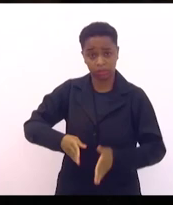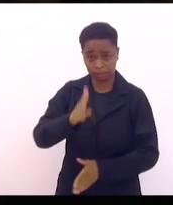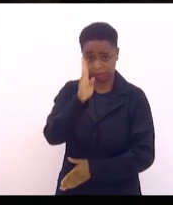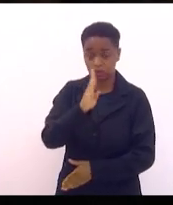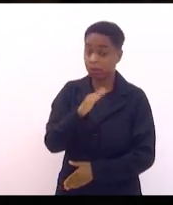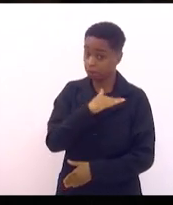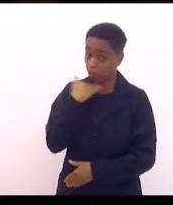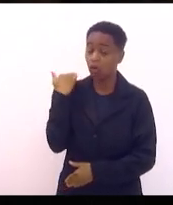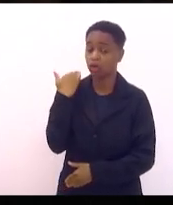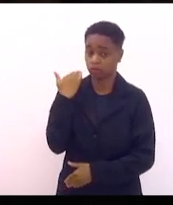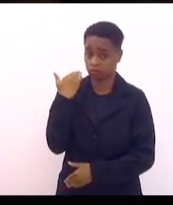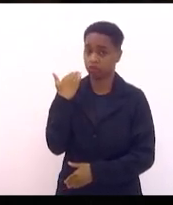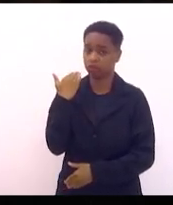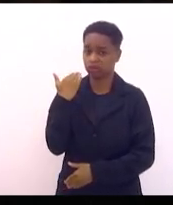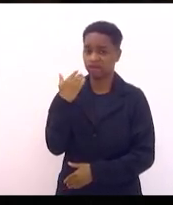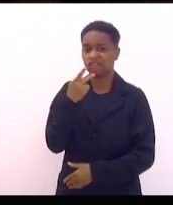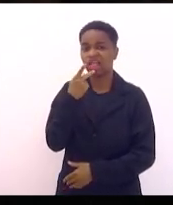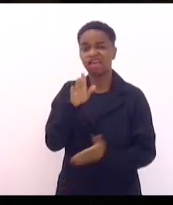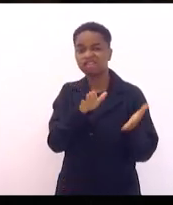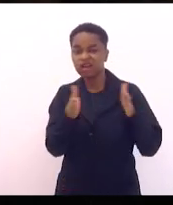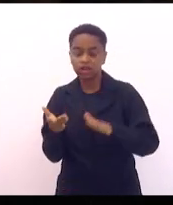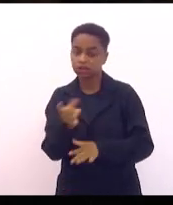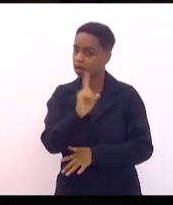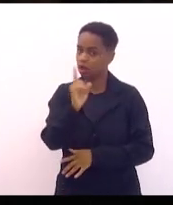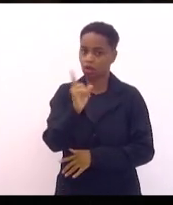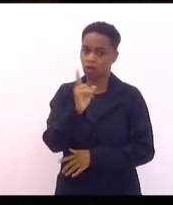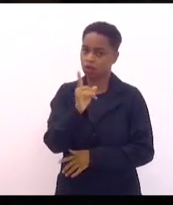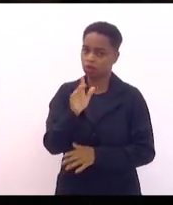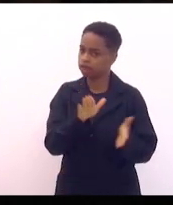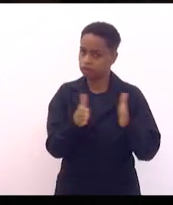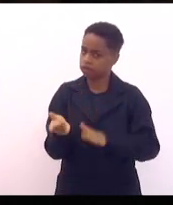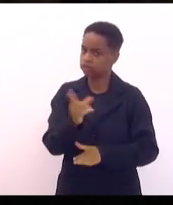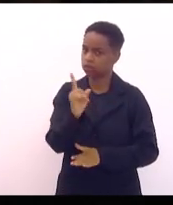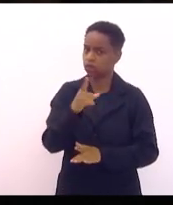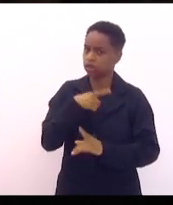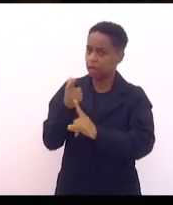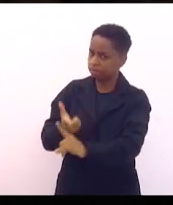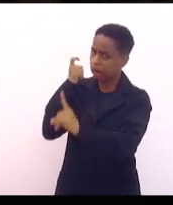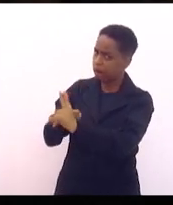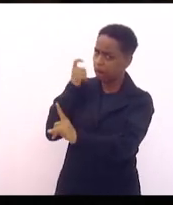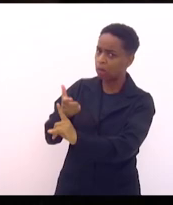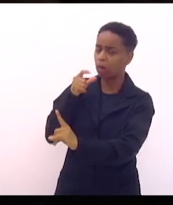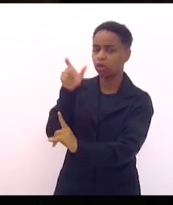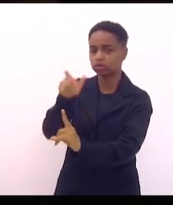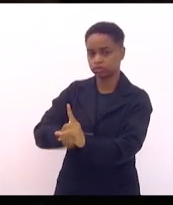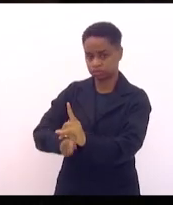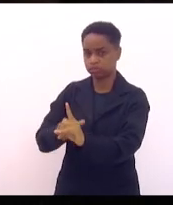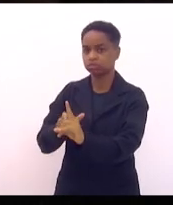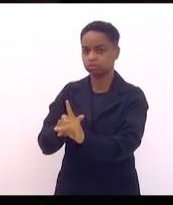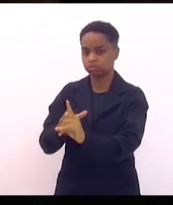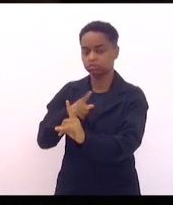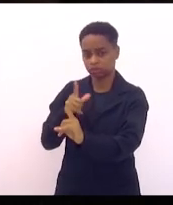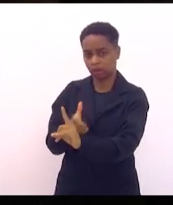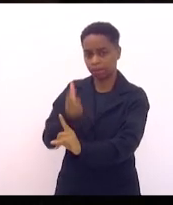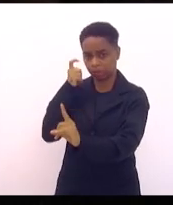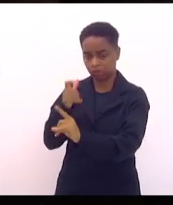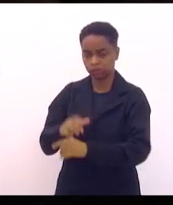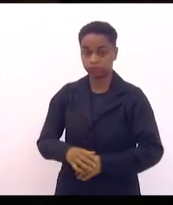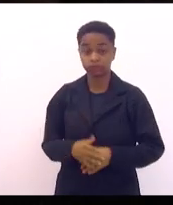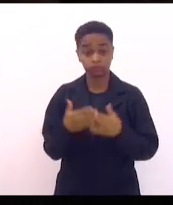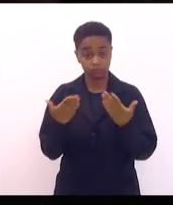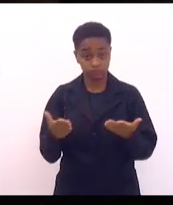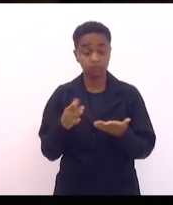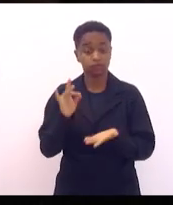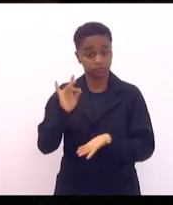assassinados, porque essa história é, faleceu, faleceu, não, foi assassinado, eles foram assassinados. E agora